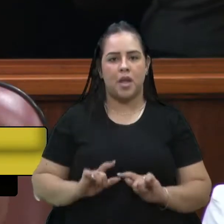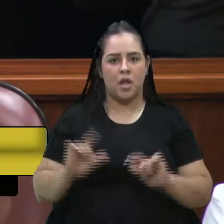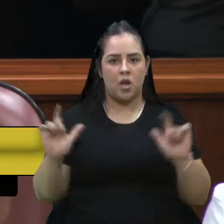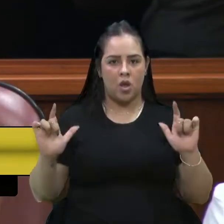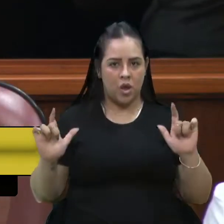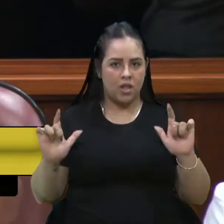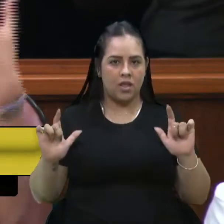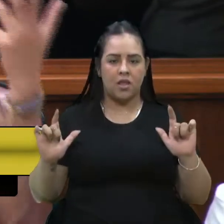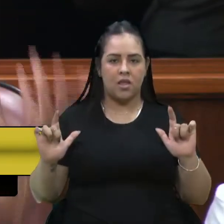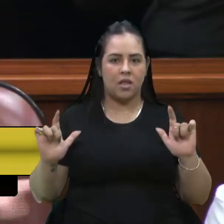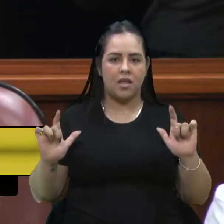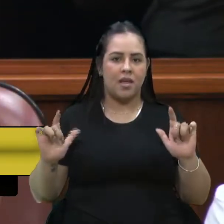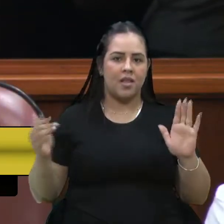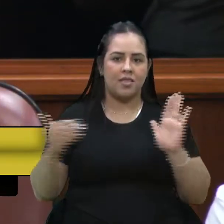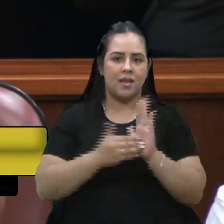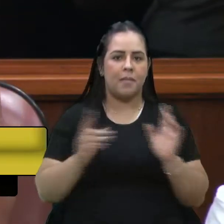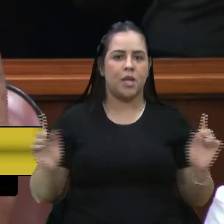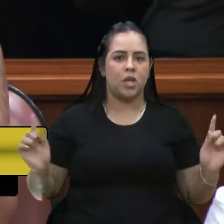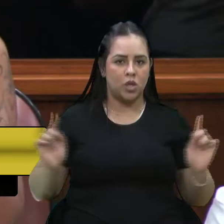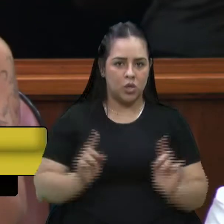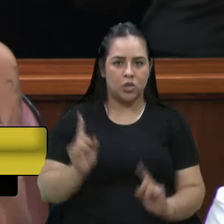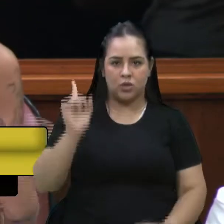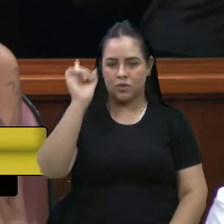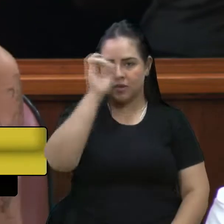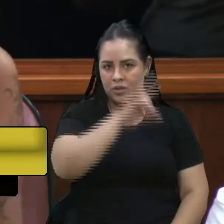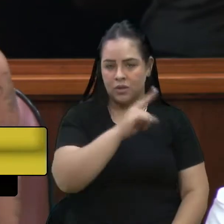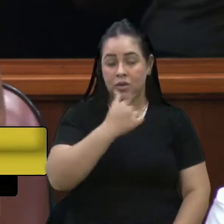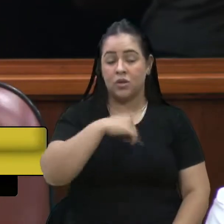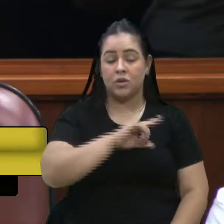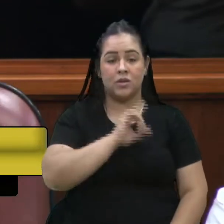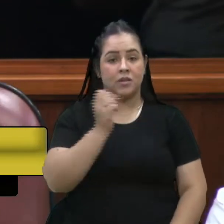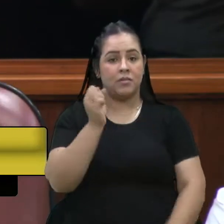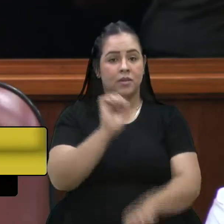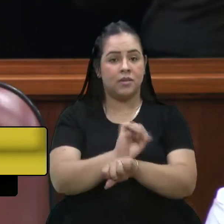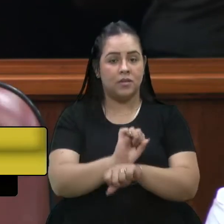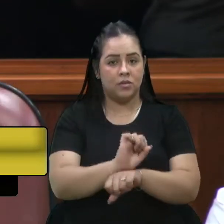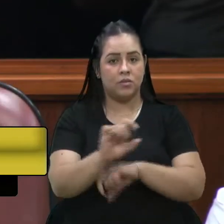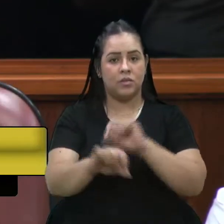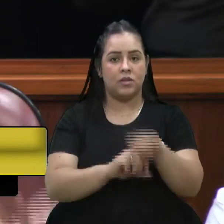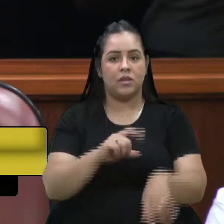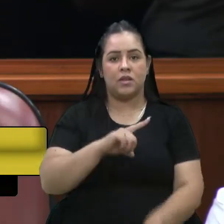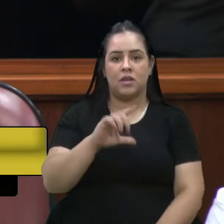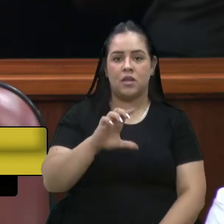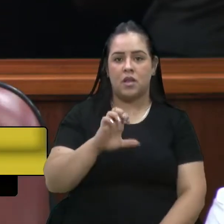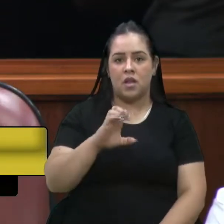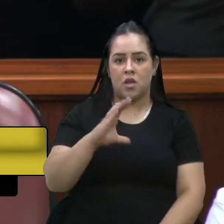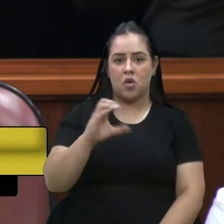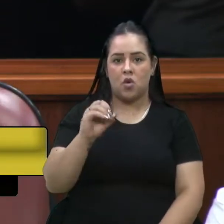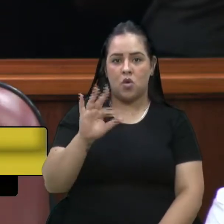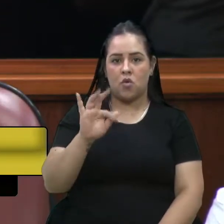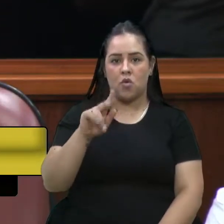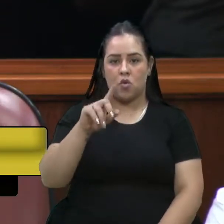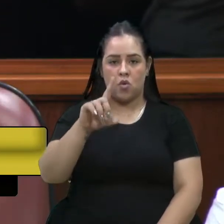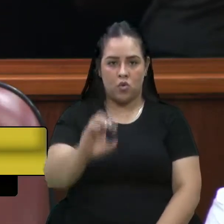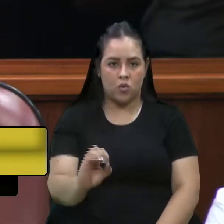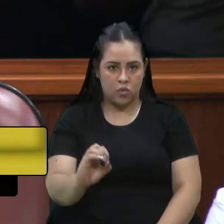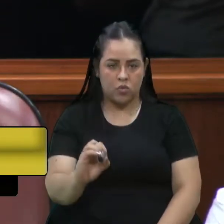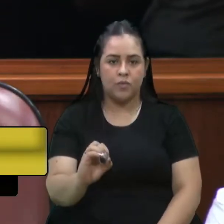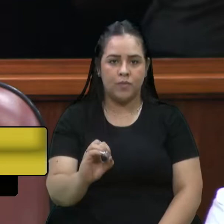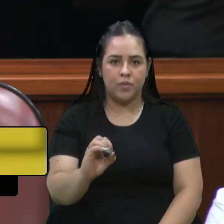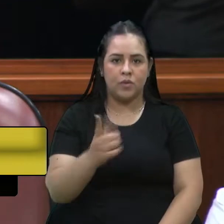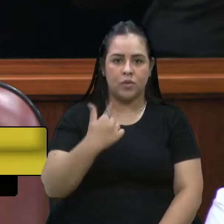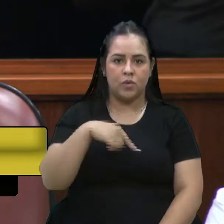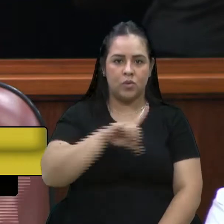dificuldades eram enfrentadas, e esperamos que, através do Ecofundo, através desse fundo municipal, nós